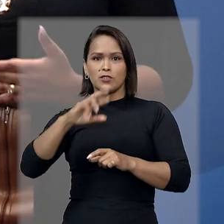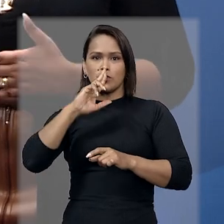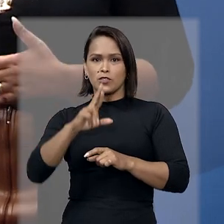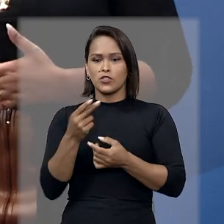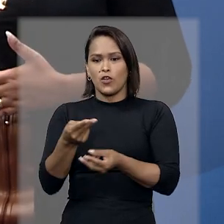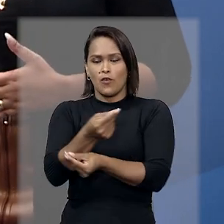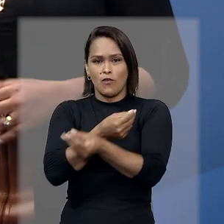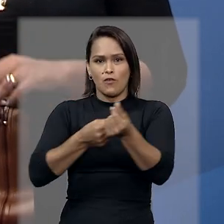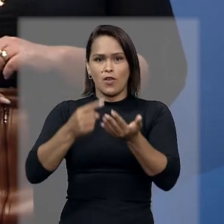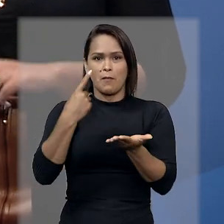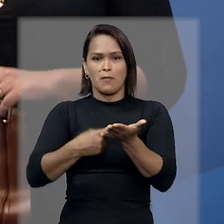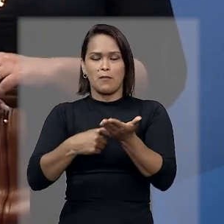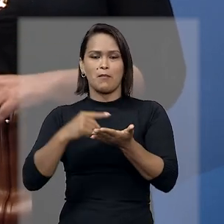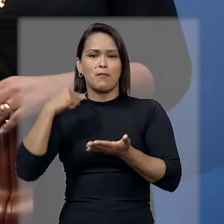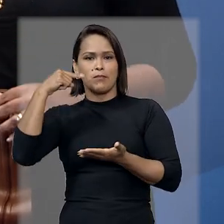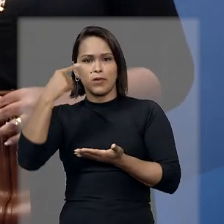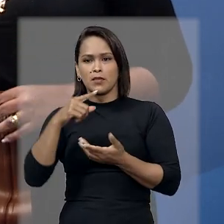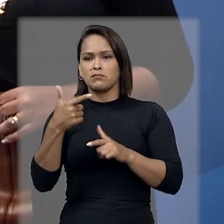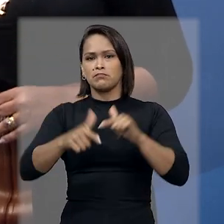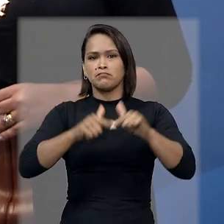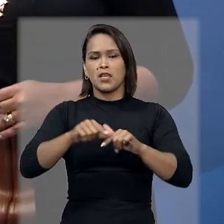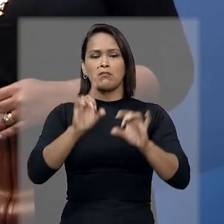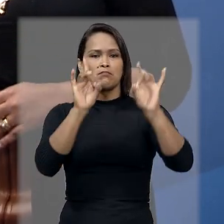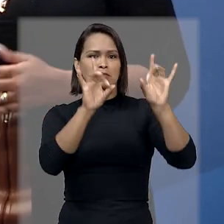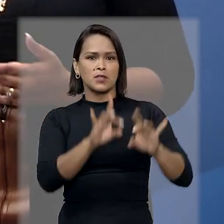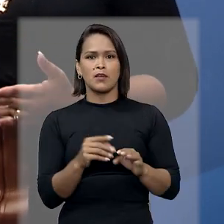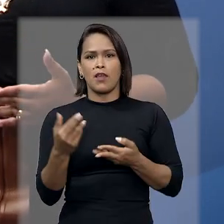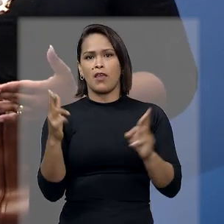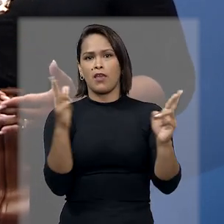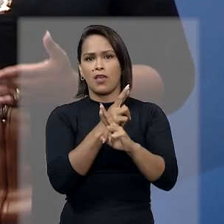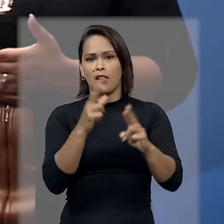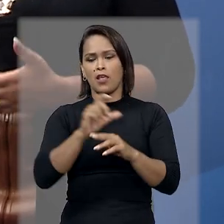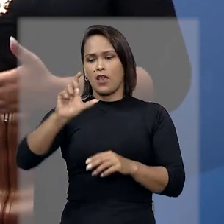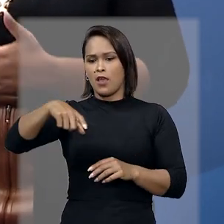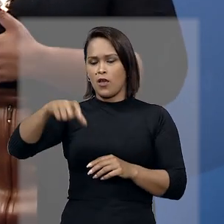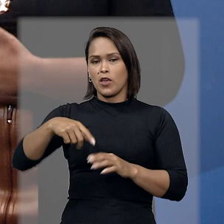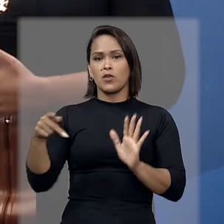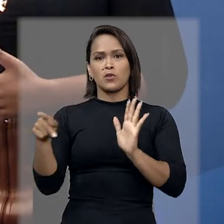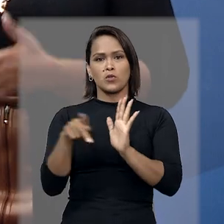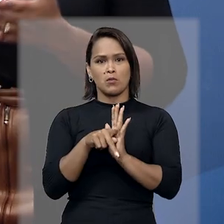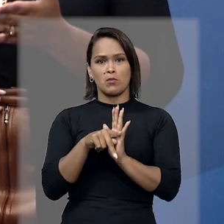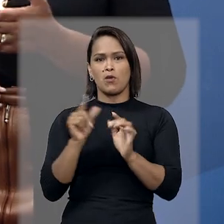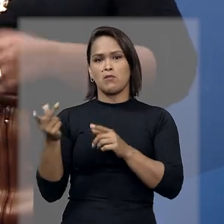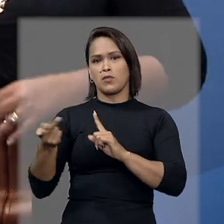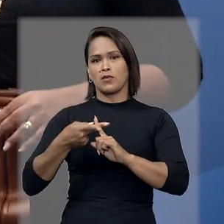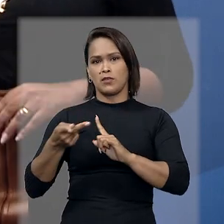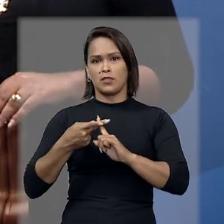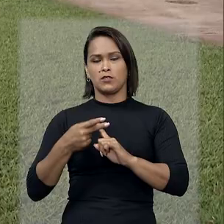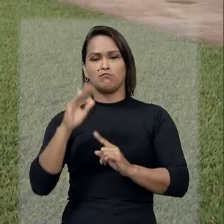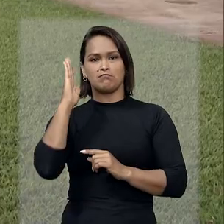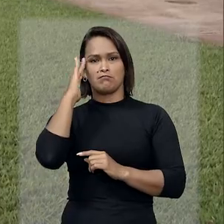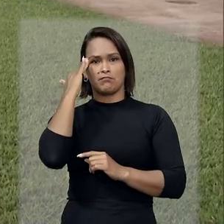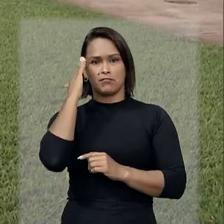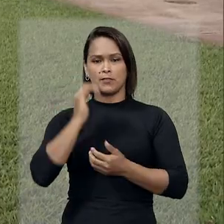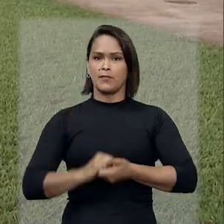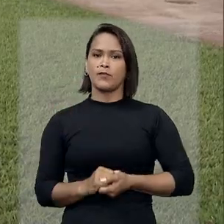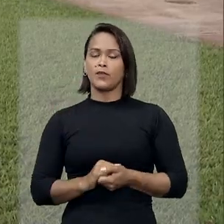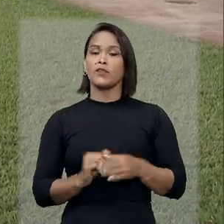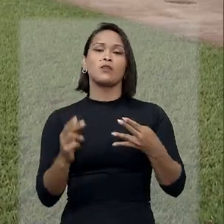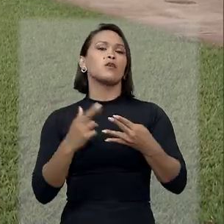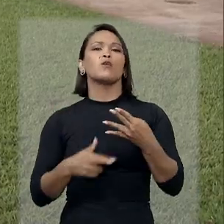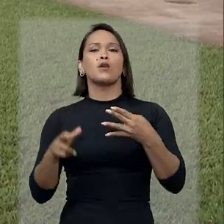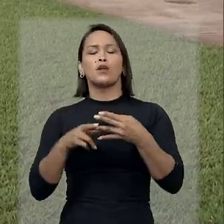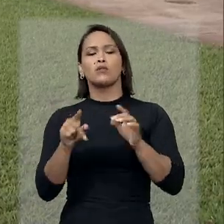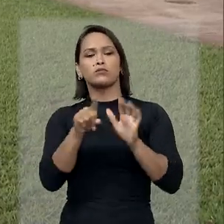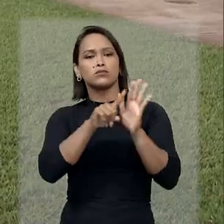honorários advocatícios não tem preferência em relação ao crédito do próprio cliente. Entenda. O recurso